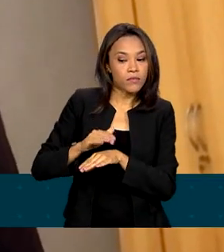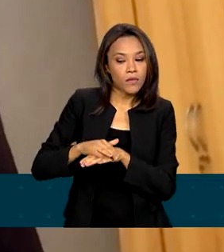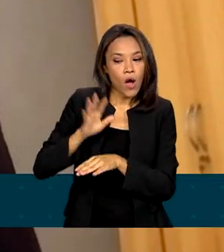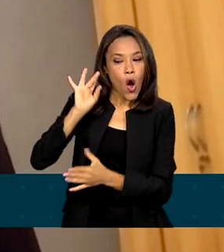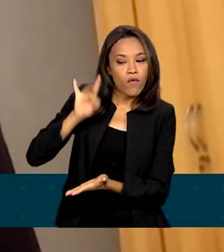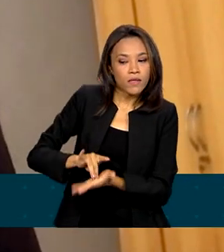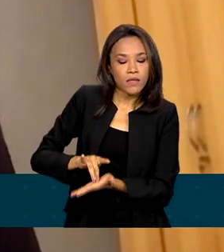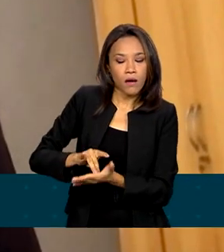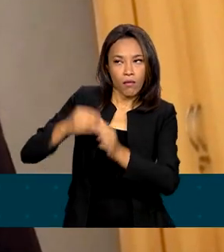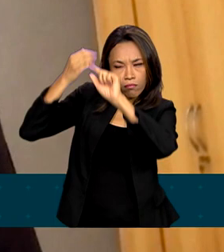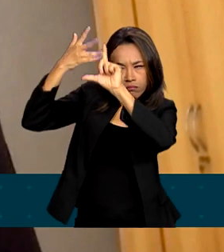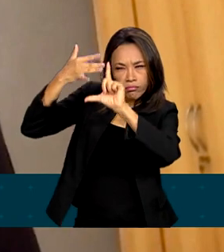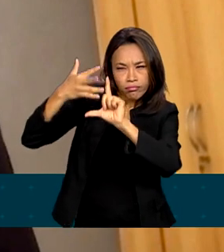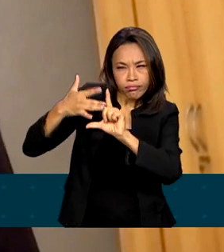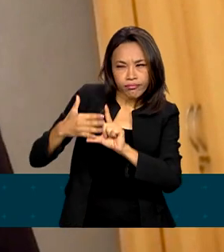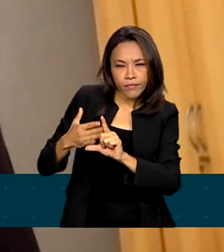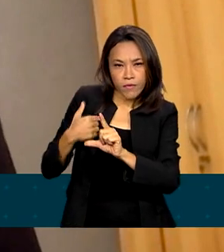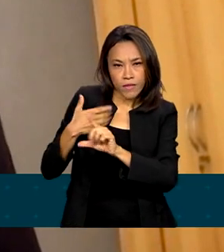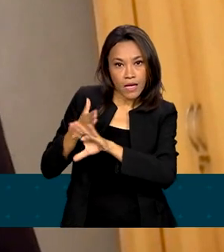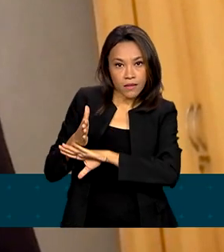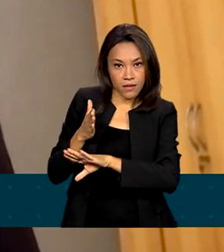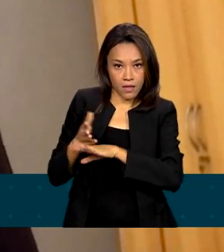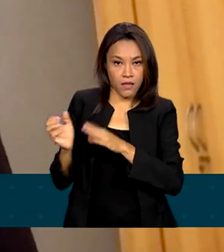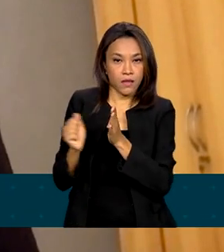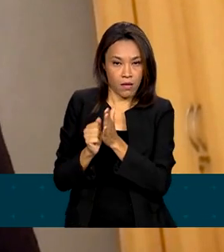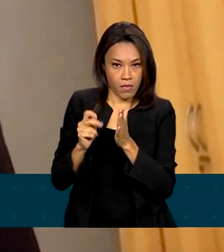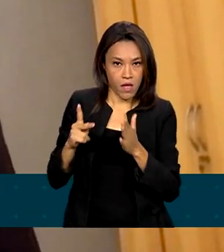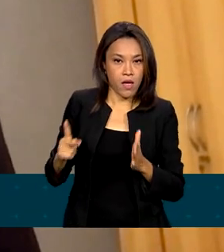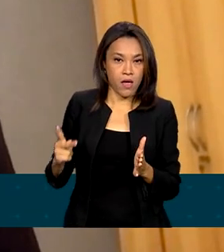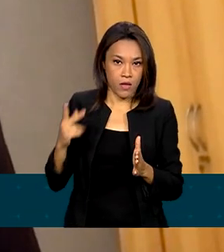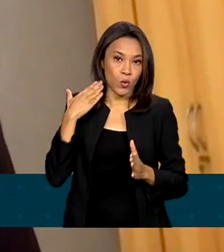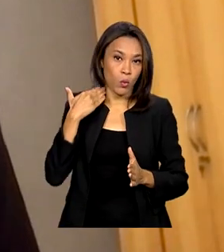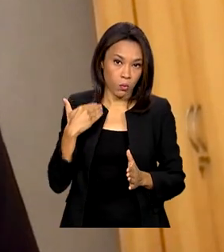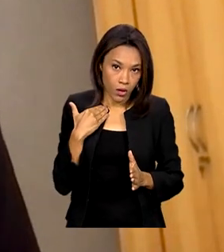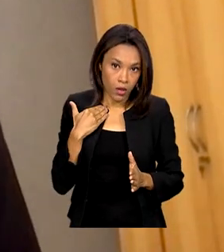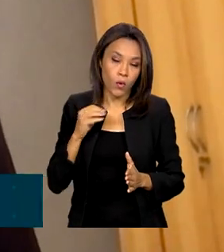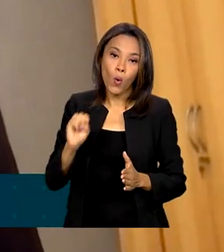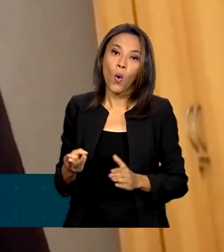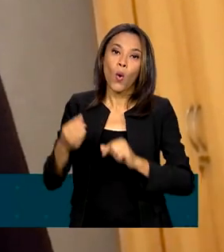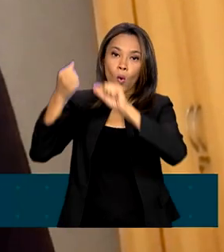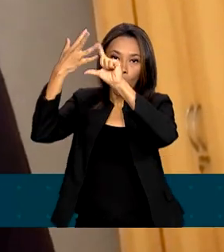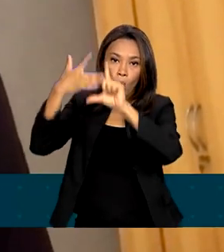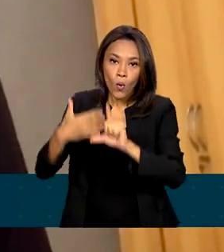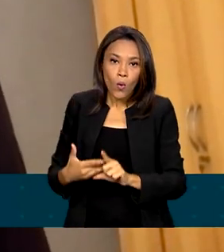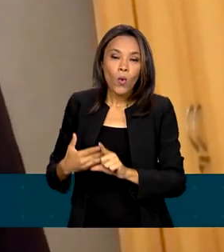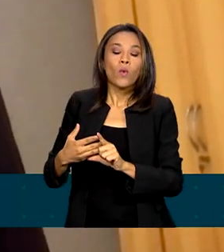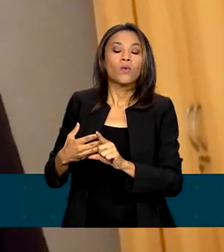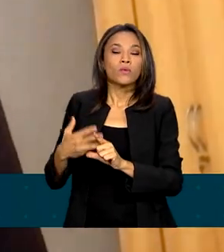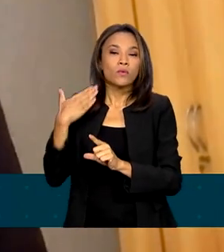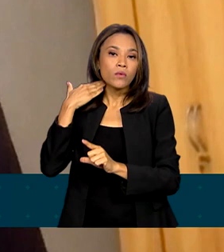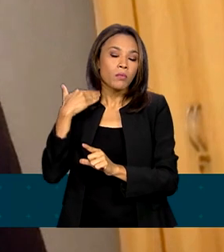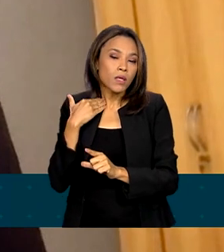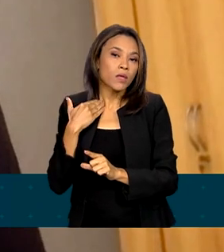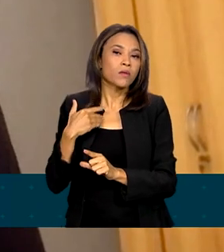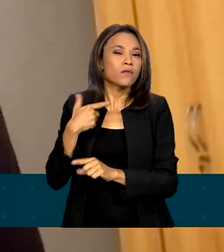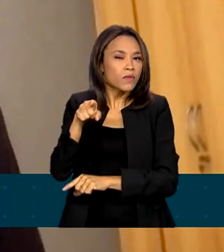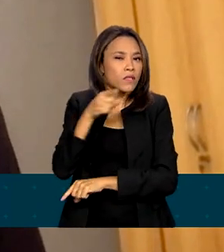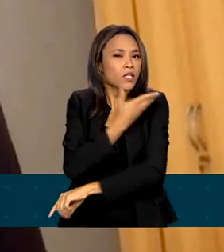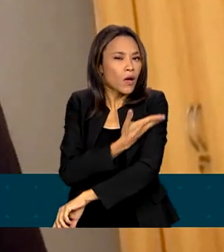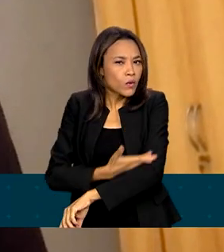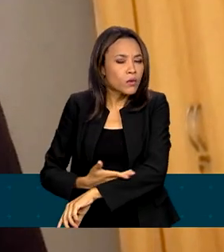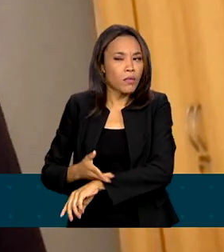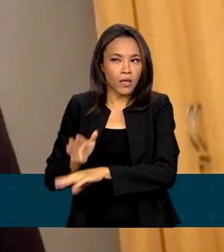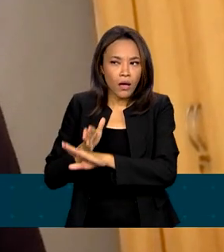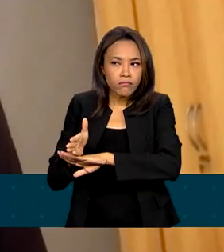oficiais. Então, acessar pelo aplicativo do banco ou pelo site do banco que esse usuário já está acostumado a